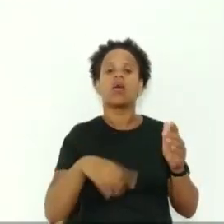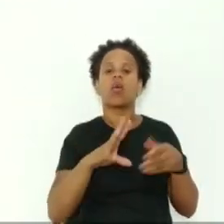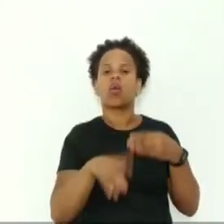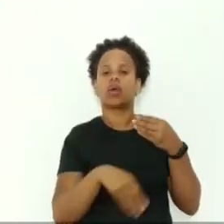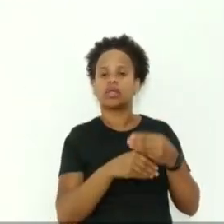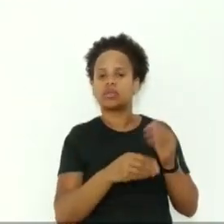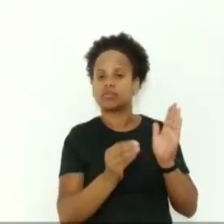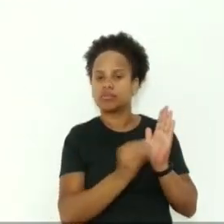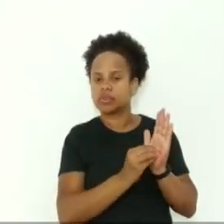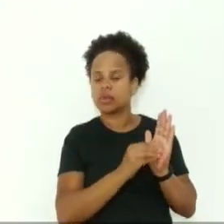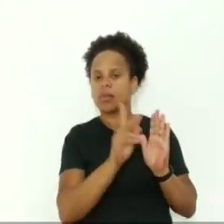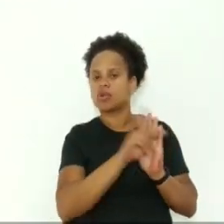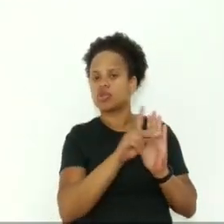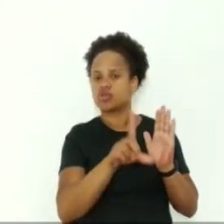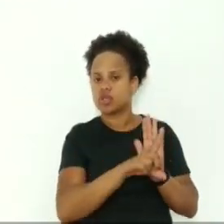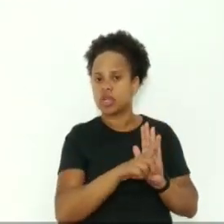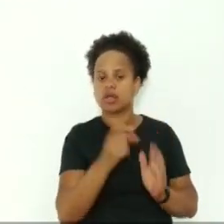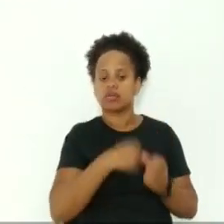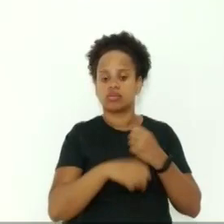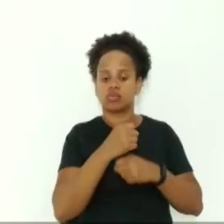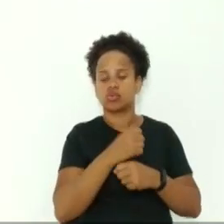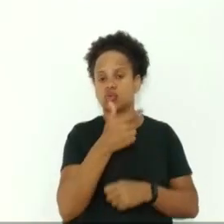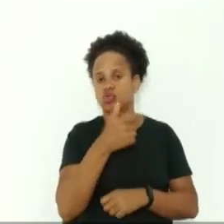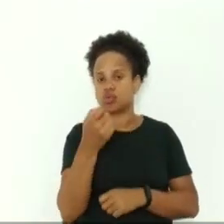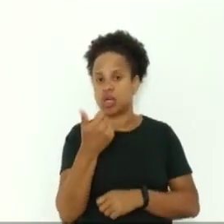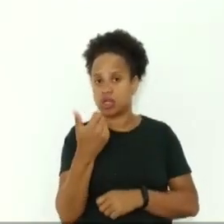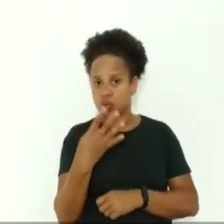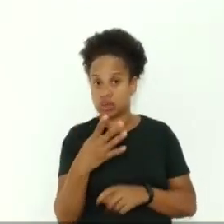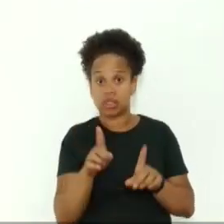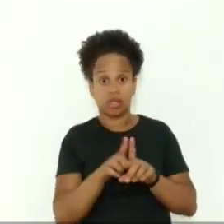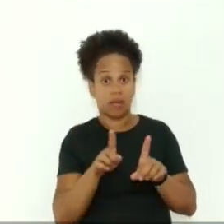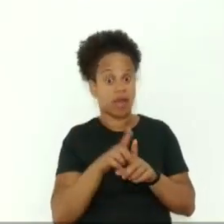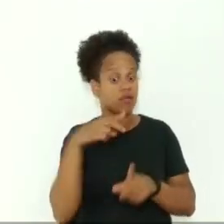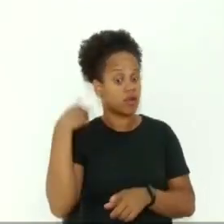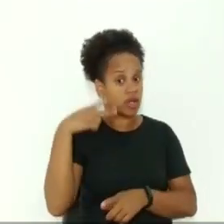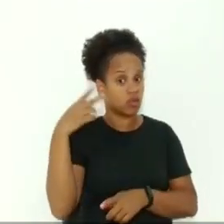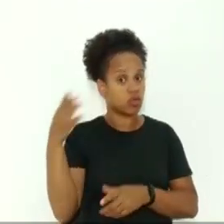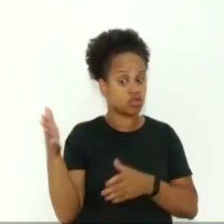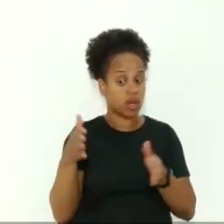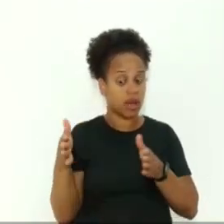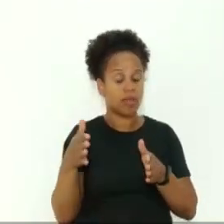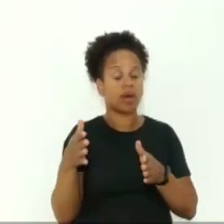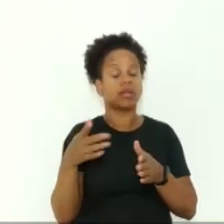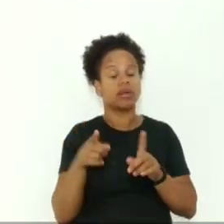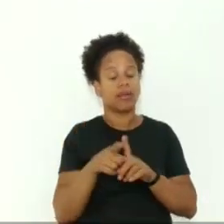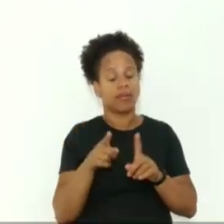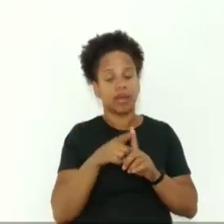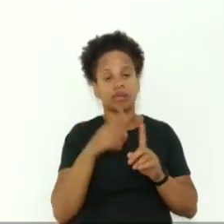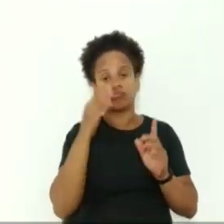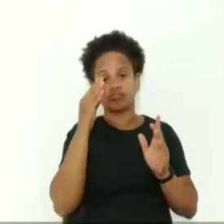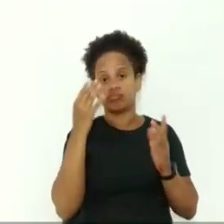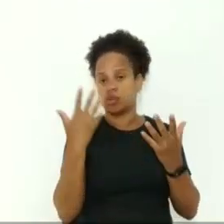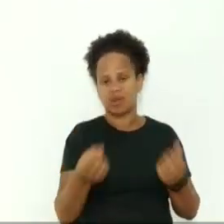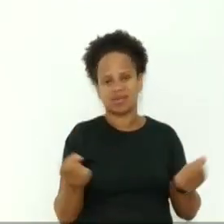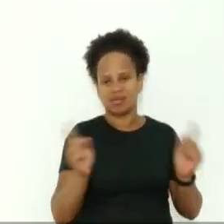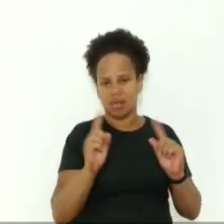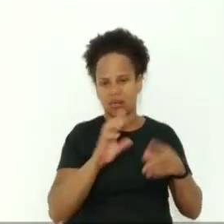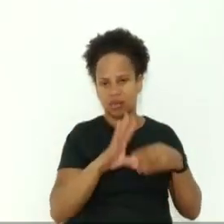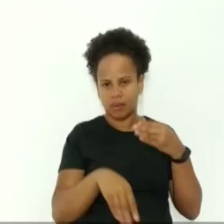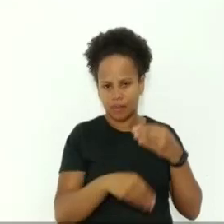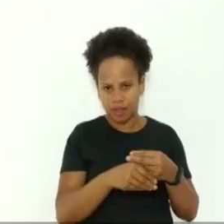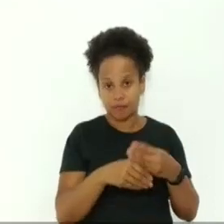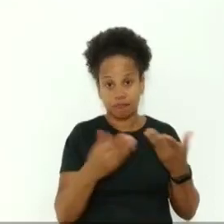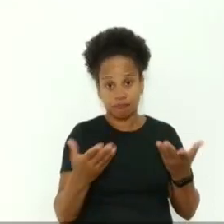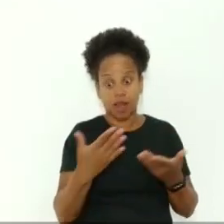de lei lá em 2014 e também os vereadores da época rejeitaram a emenda. Então, hoje, eu fico feliz com essa